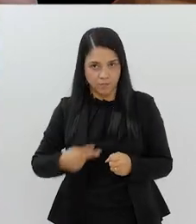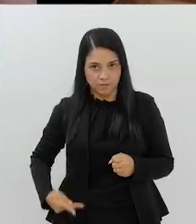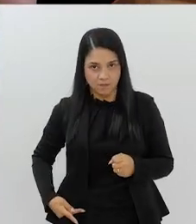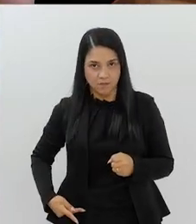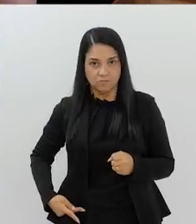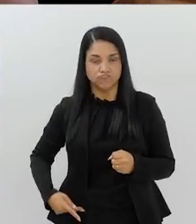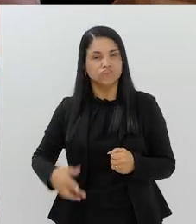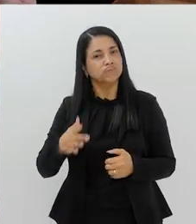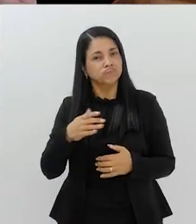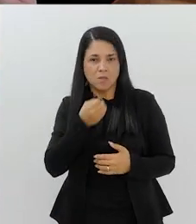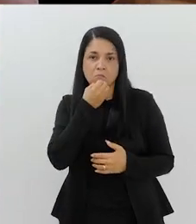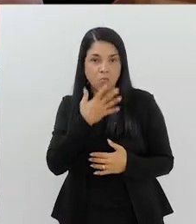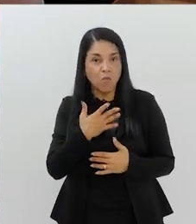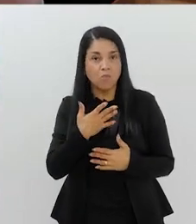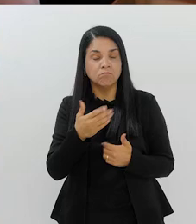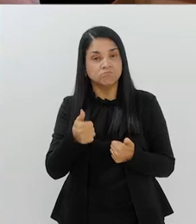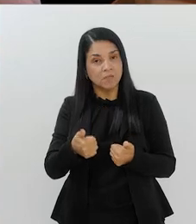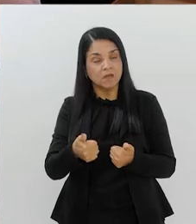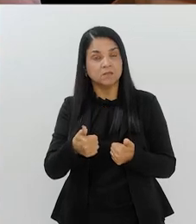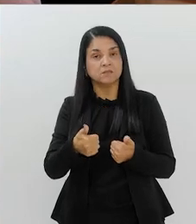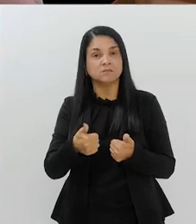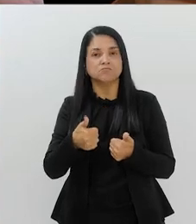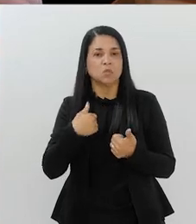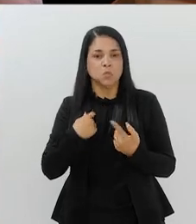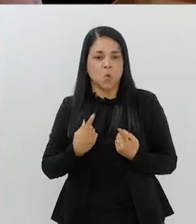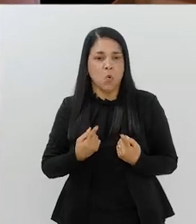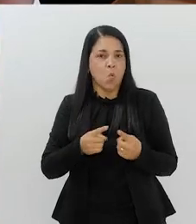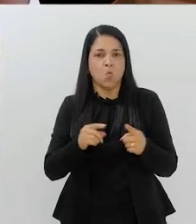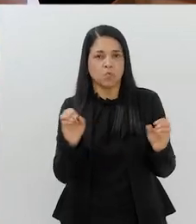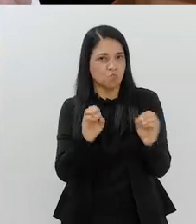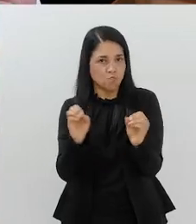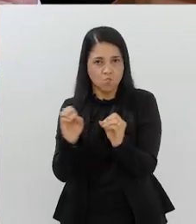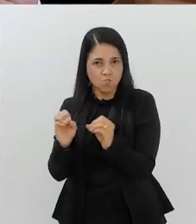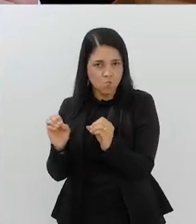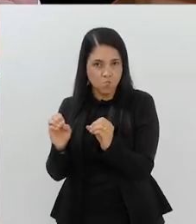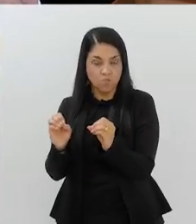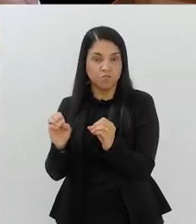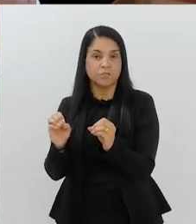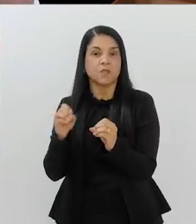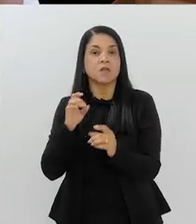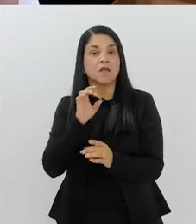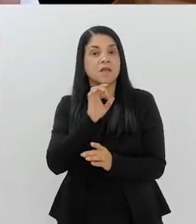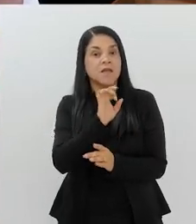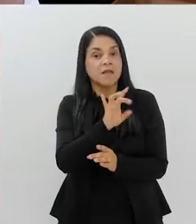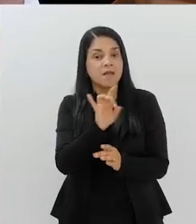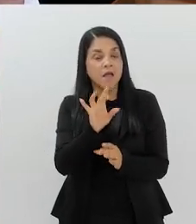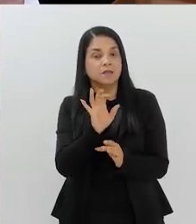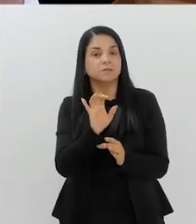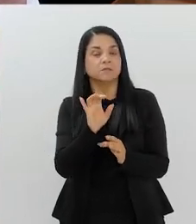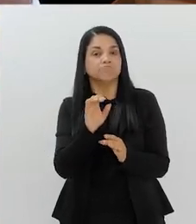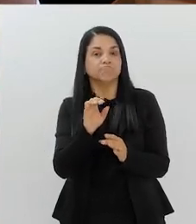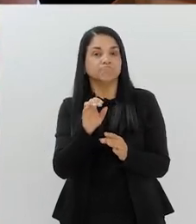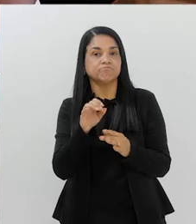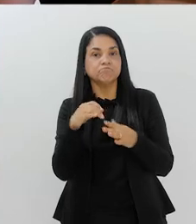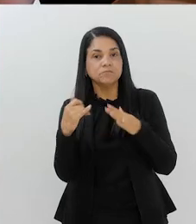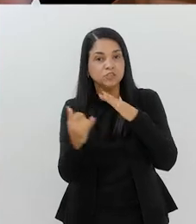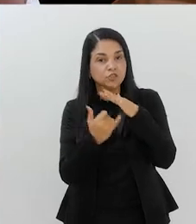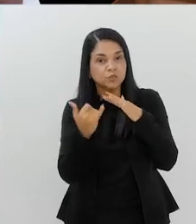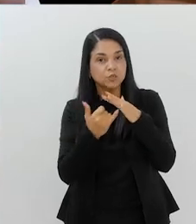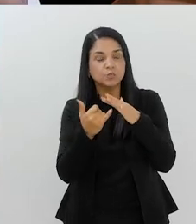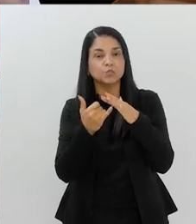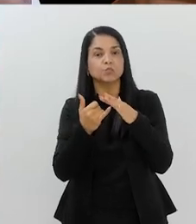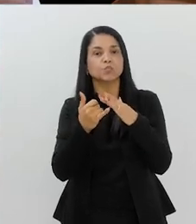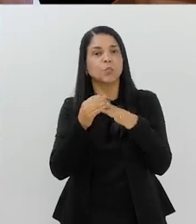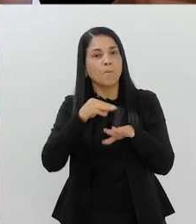absolutamente não tenho nada contra absolutamente ninguém, muito pelo contrário. Eu acho que cada organização faz